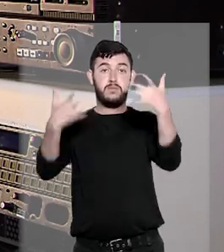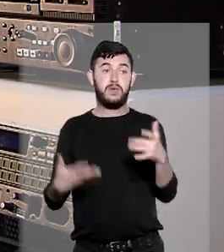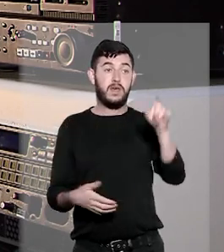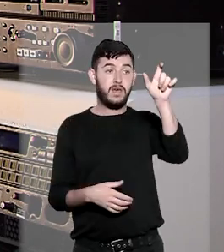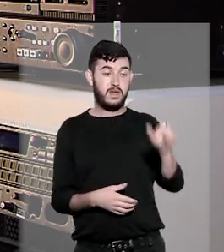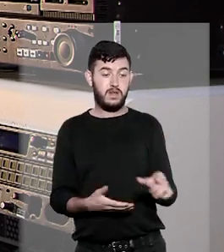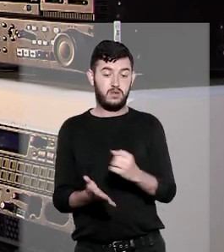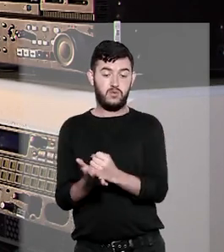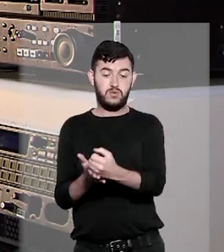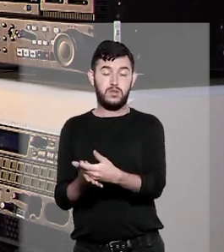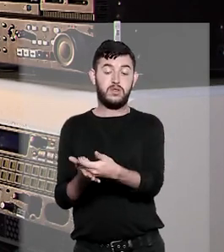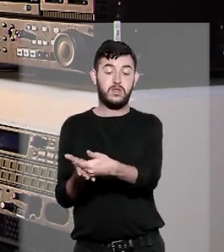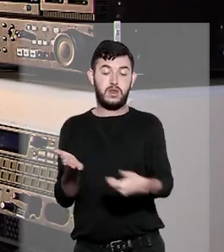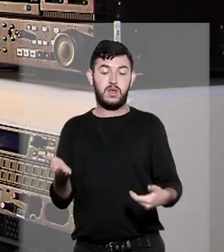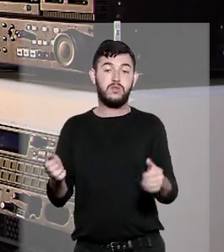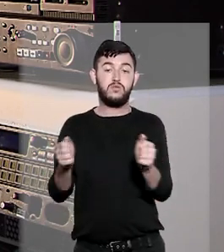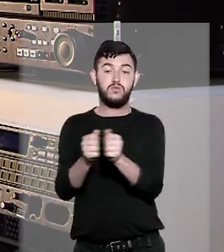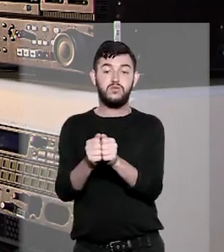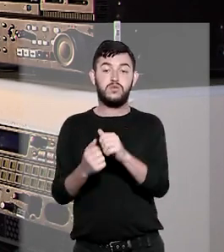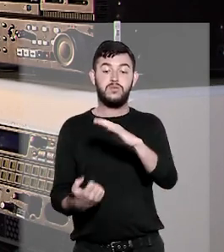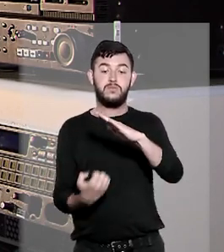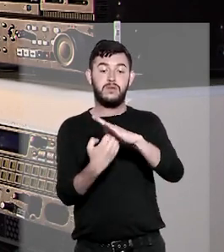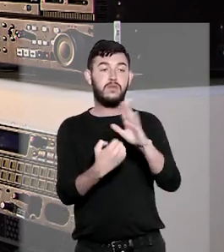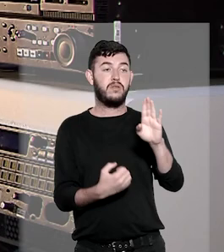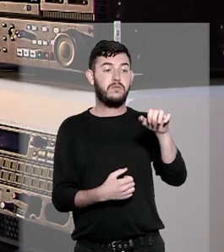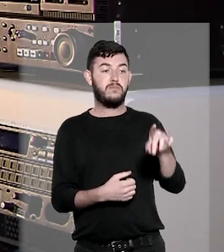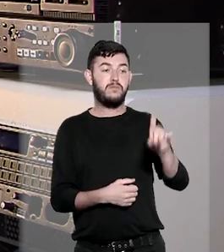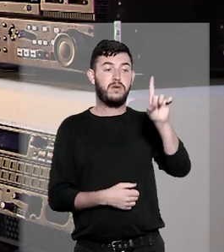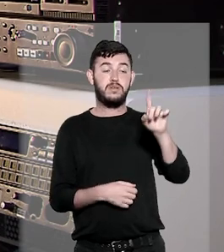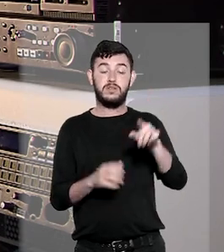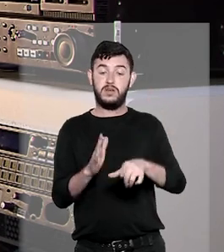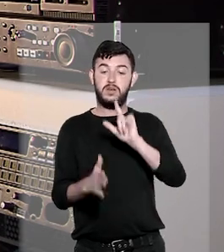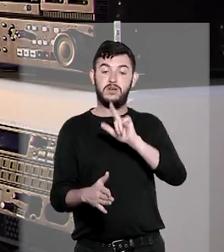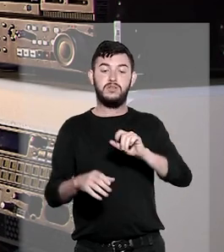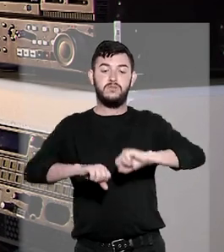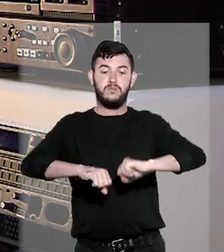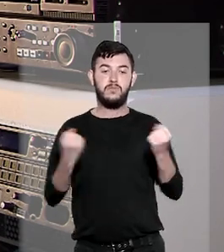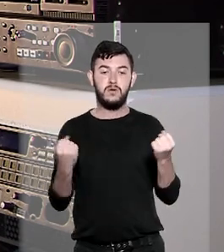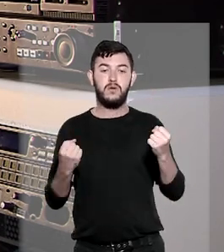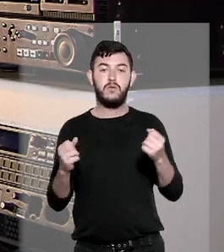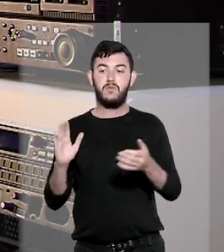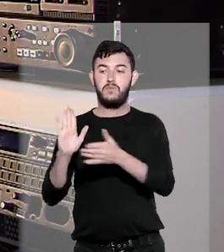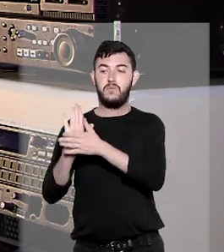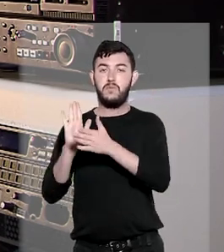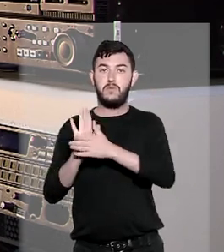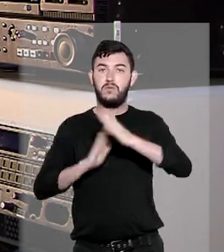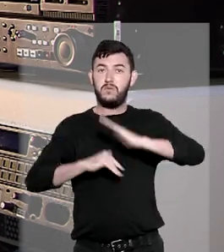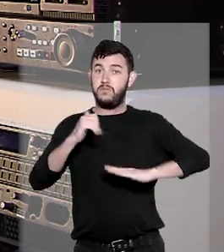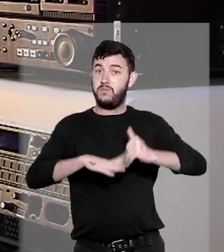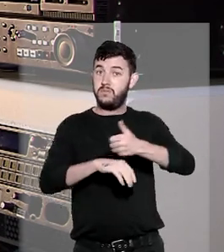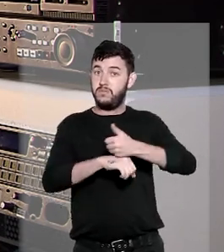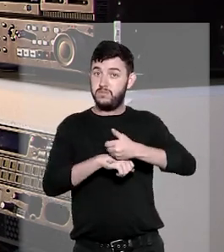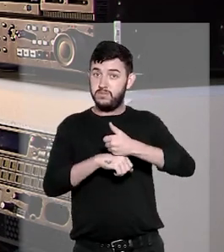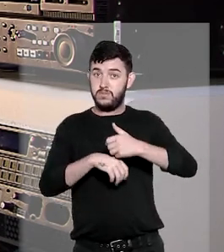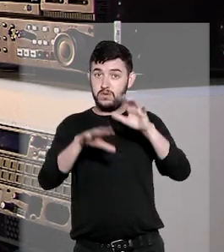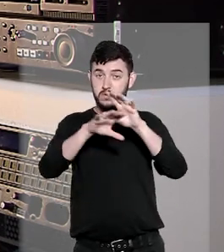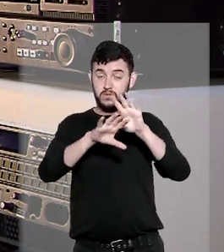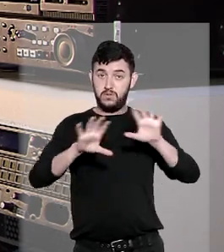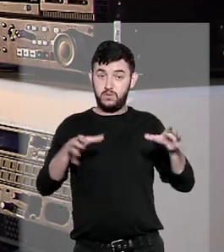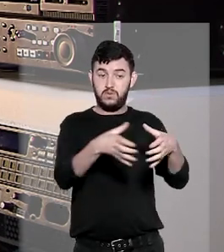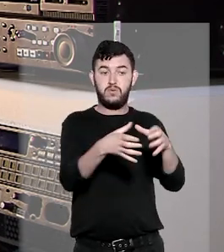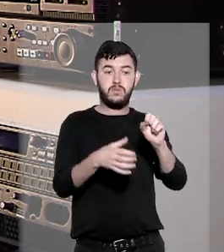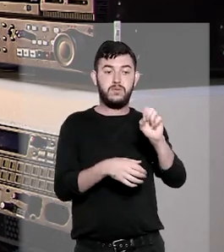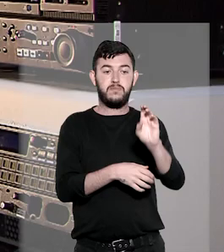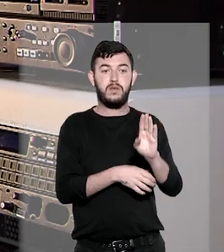Band e, antes do término contratual, ele o rompeu ao receber proposta profissional do SBT e transferiu trabalho e